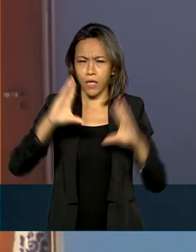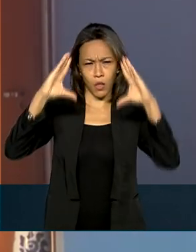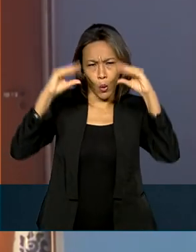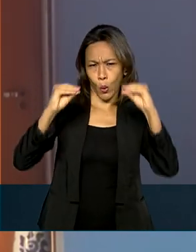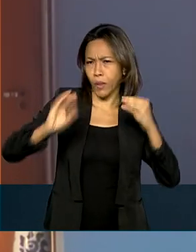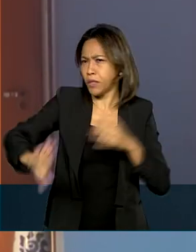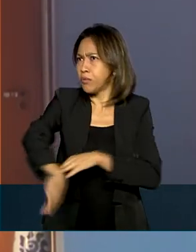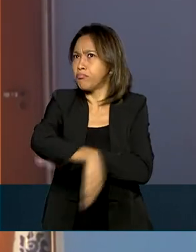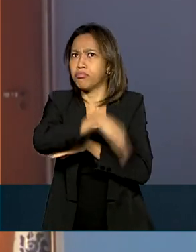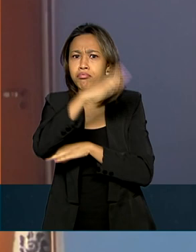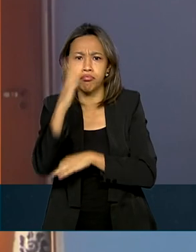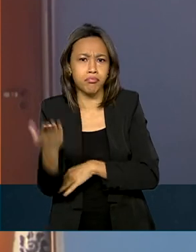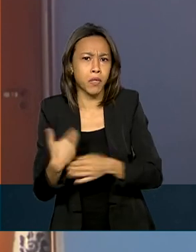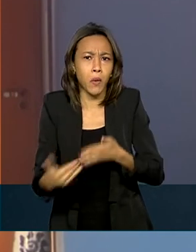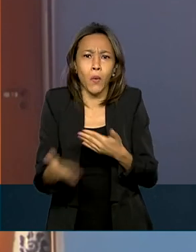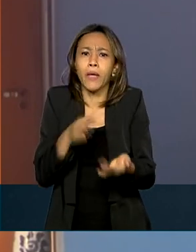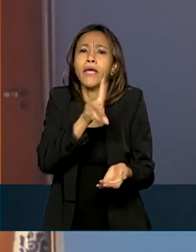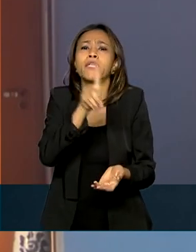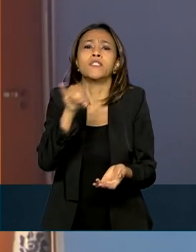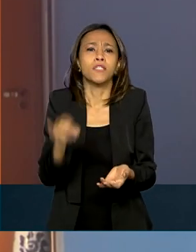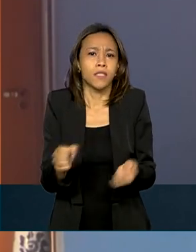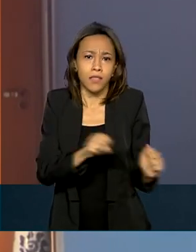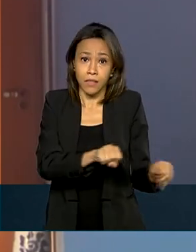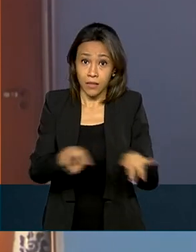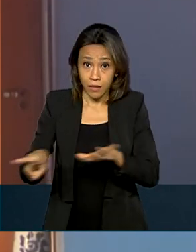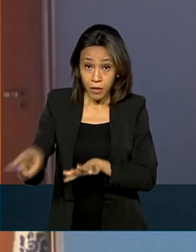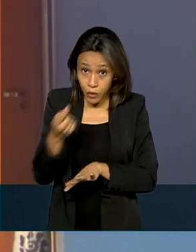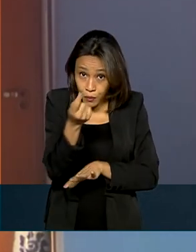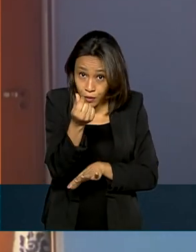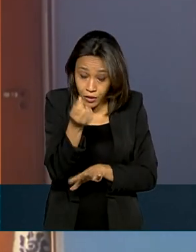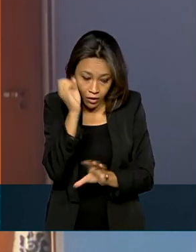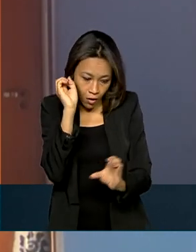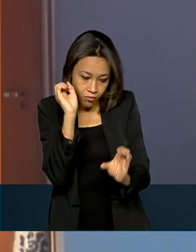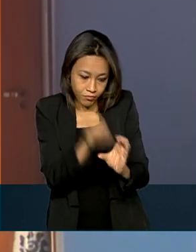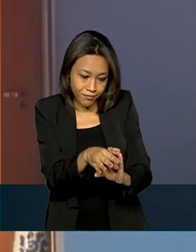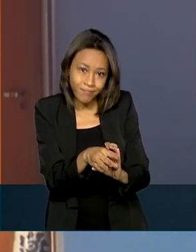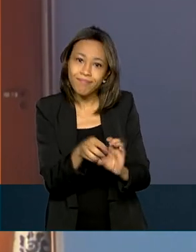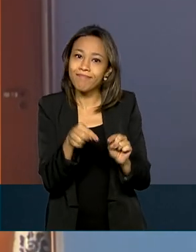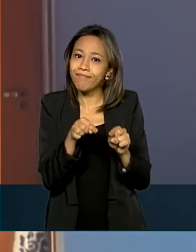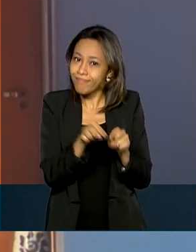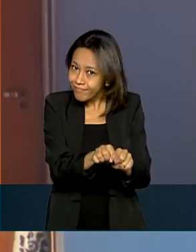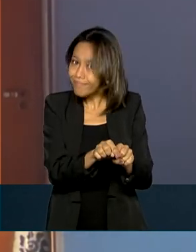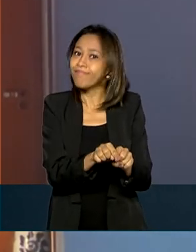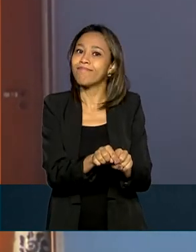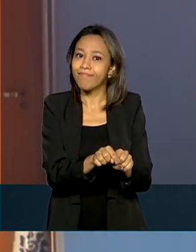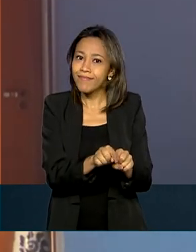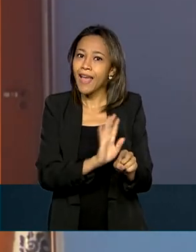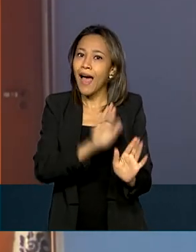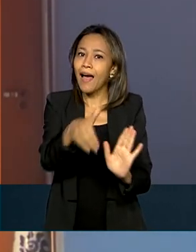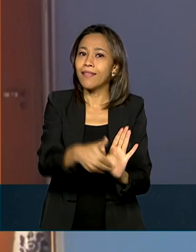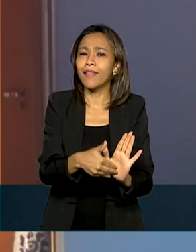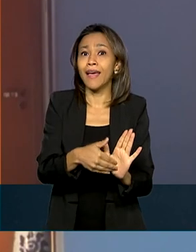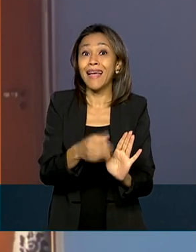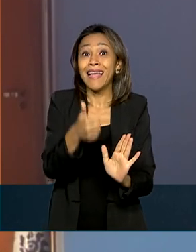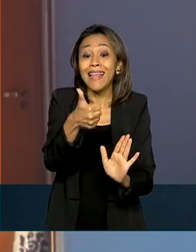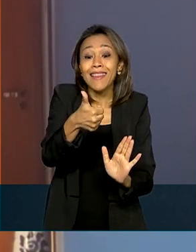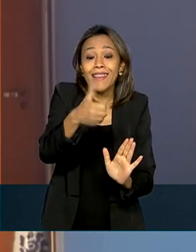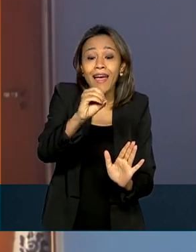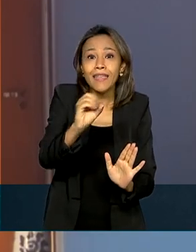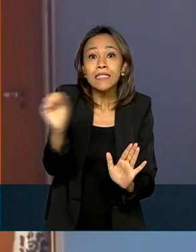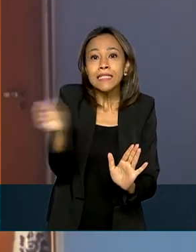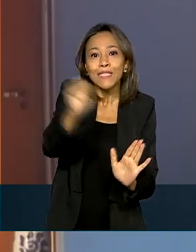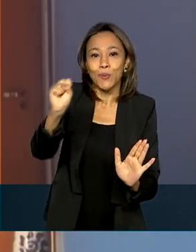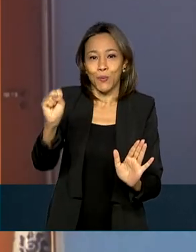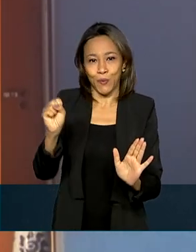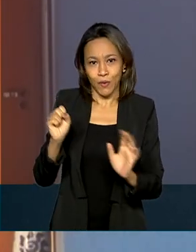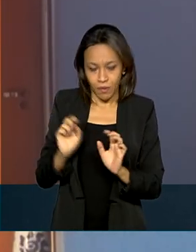e em qualquer dia da semana. E o dinheiro estará disponível na conta do destinatário até 10 segundos depois que a